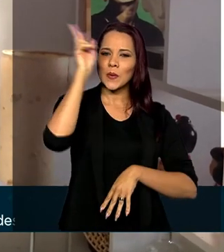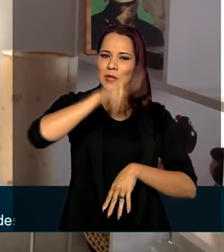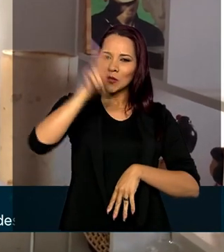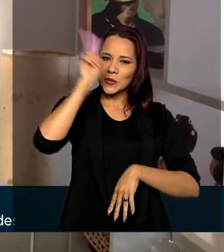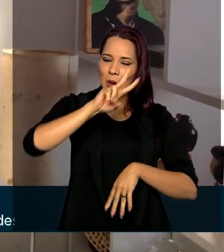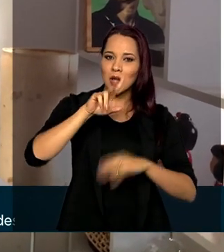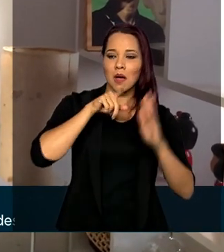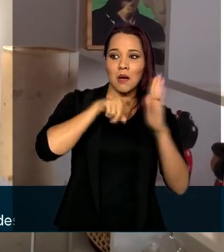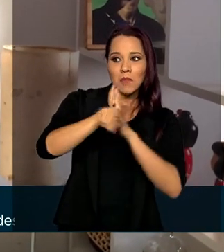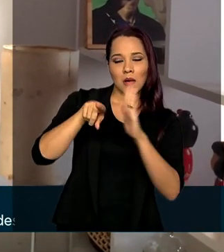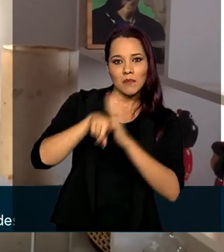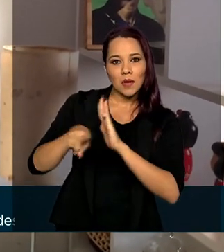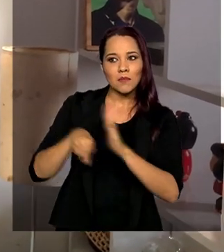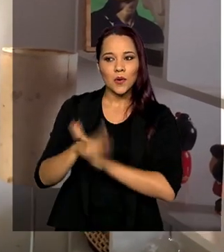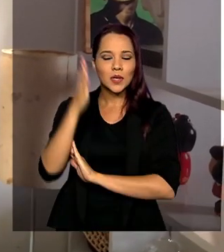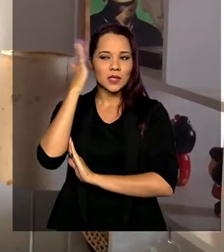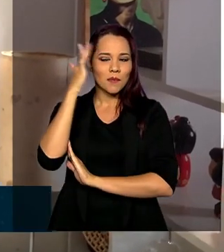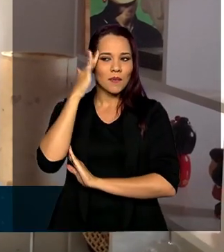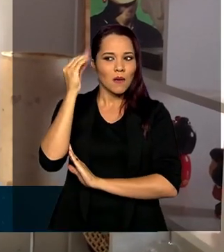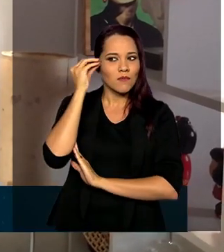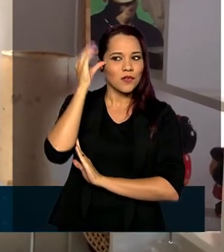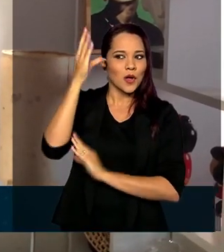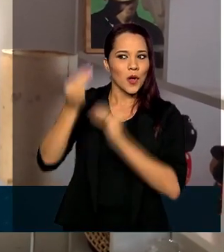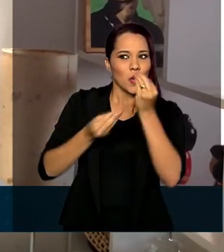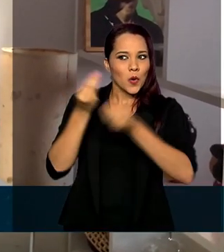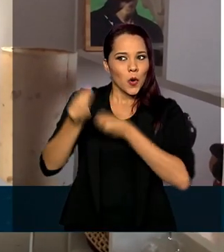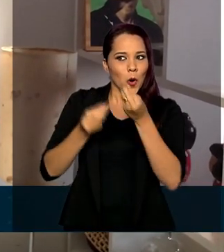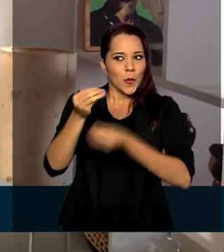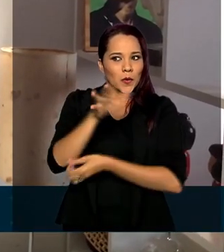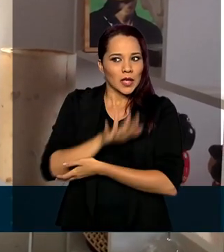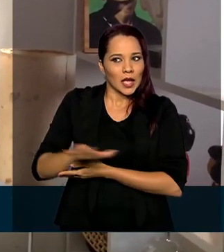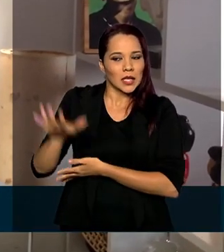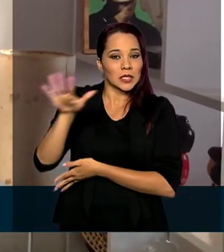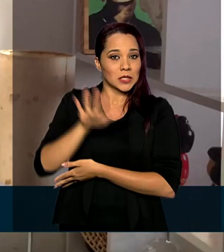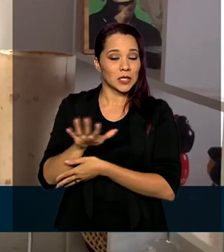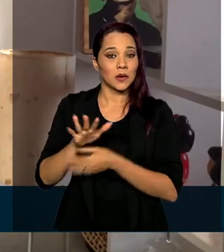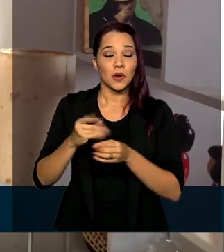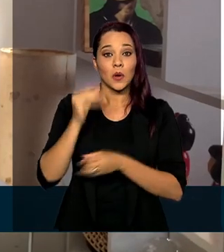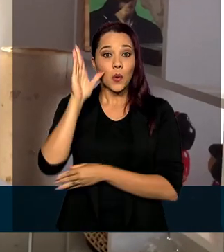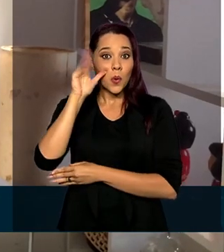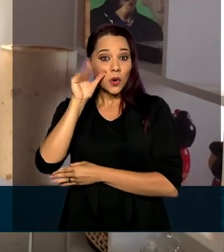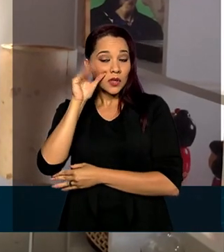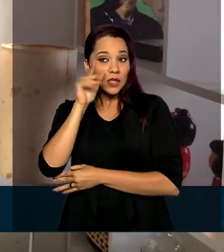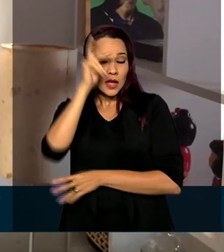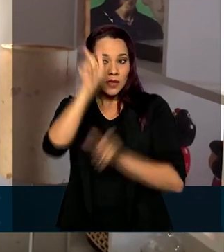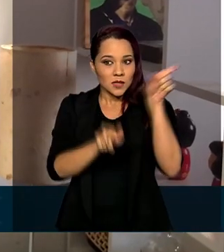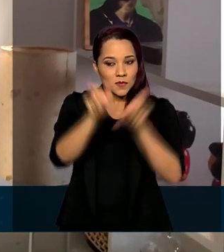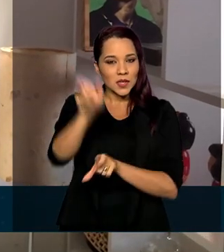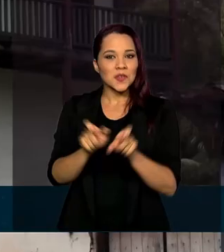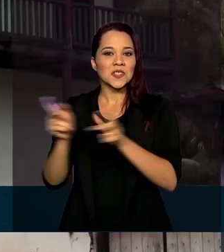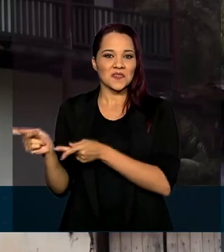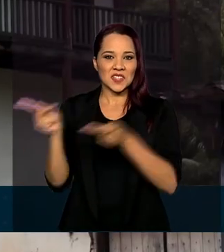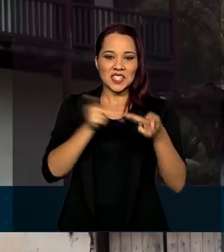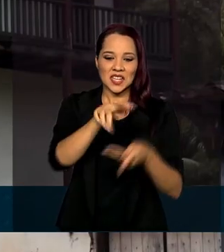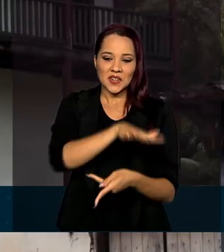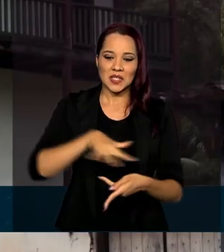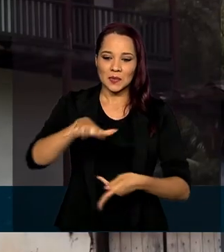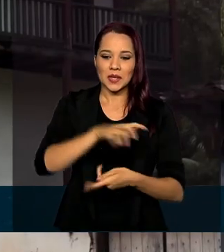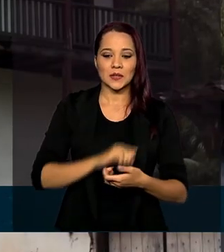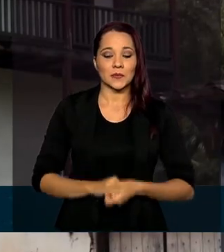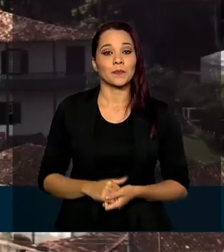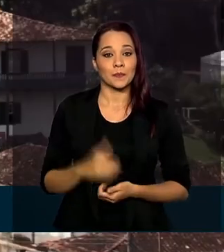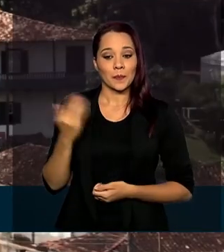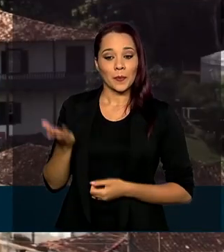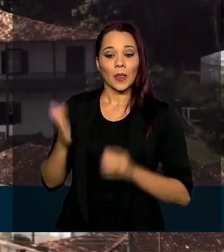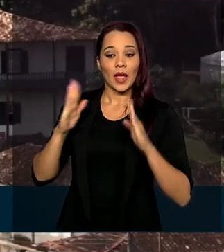quiz, onde você pode saber um pouco mais sobre os maquinabuque e o Engia Maçangana, curiosidade das pessoas que visitaram o espaço. A Casa